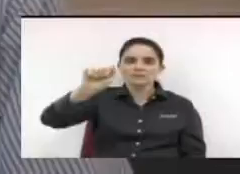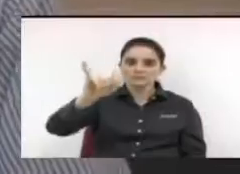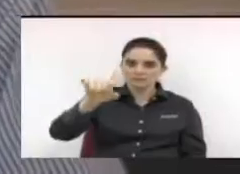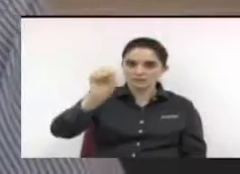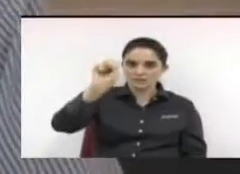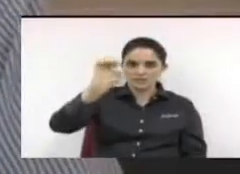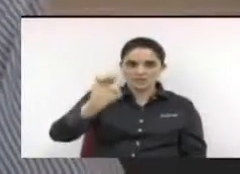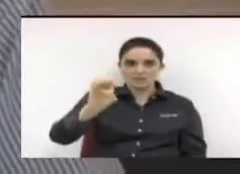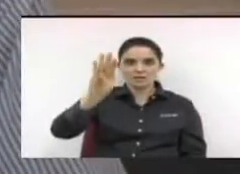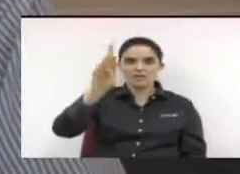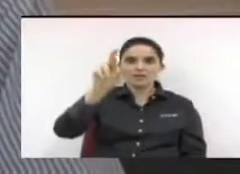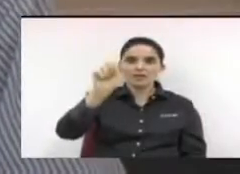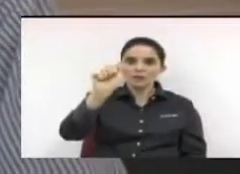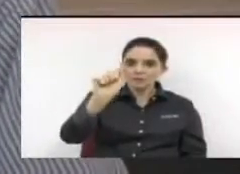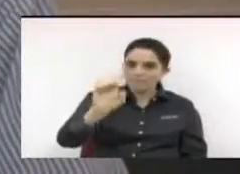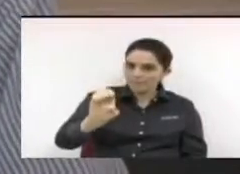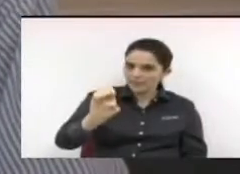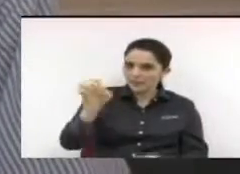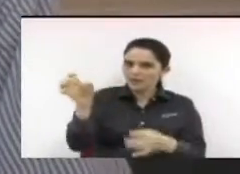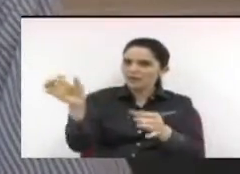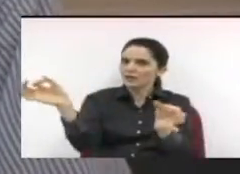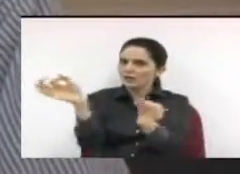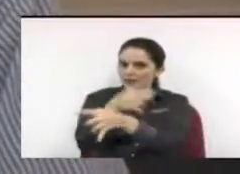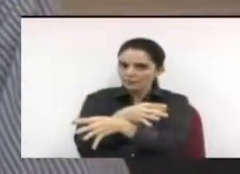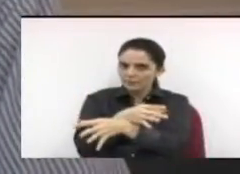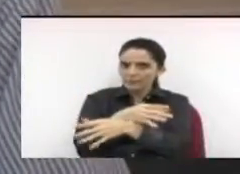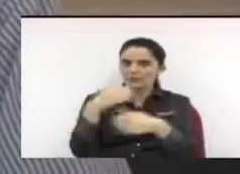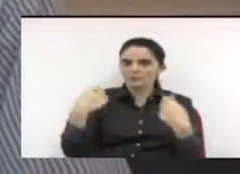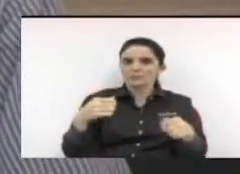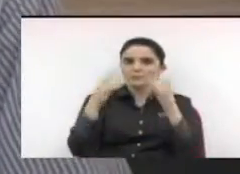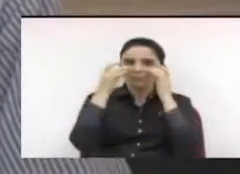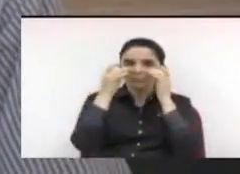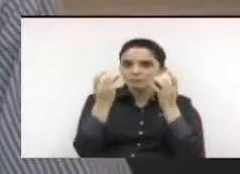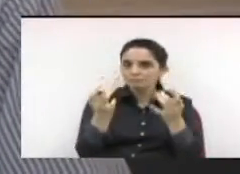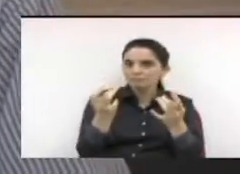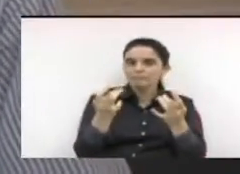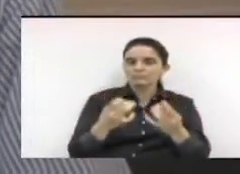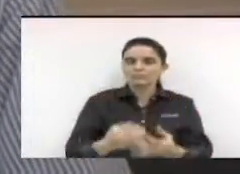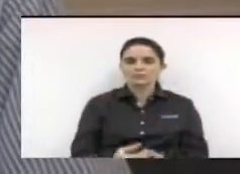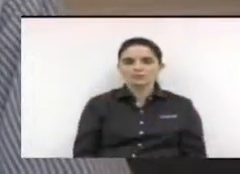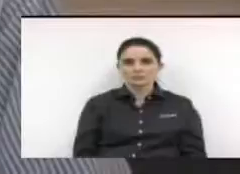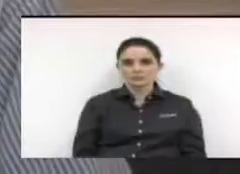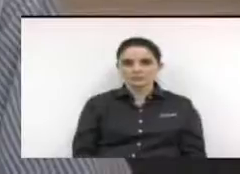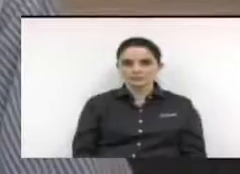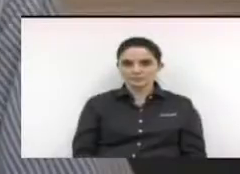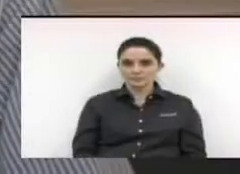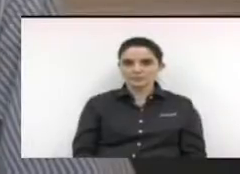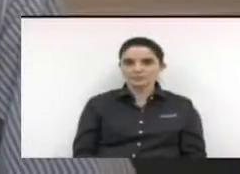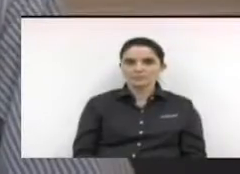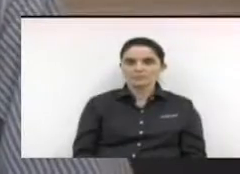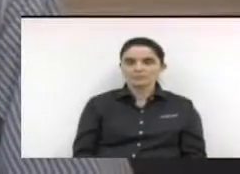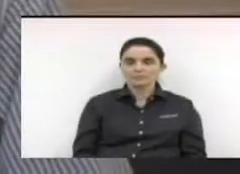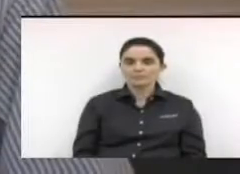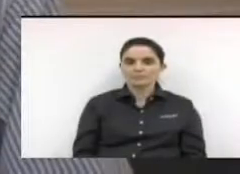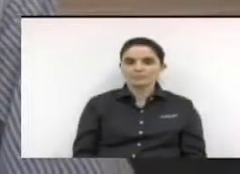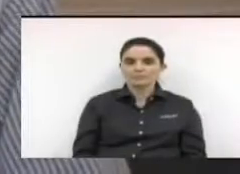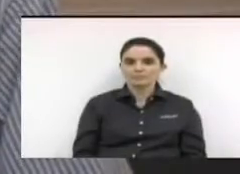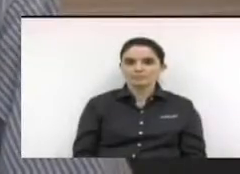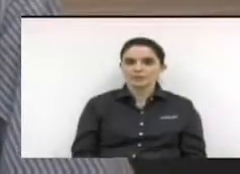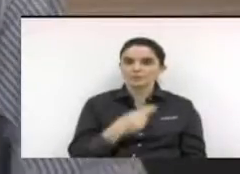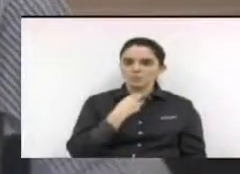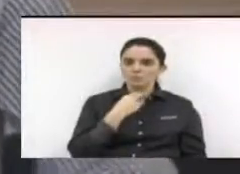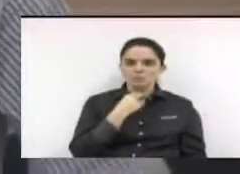que ficar sempre com o pé atrás do que pode acontecer. Tem que tirar dinheiro de algum lugar, daqui e dali, que não se tire, jamais, da